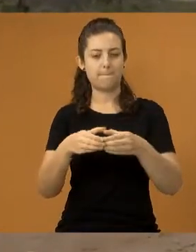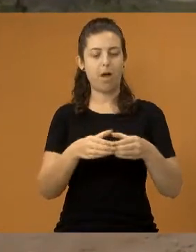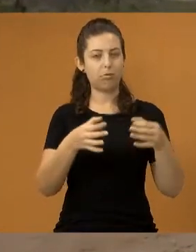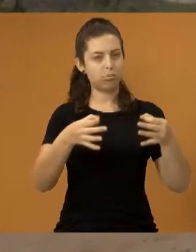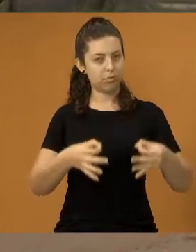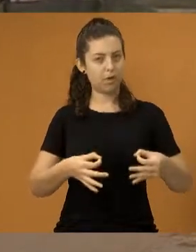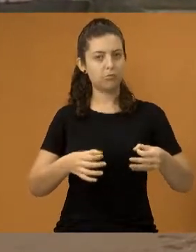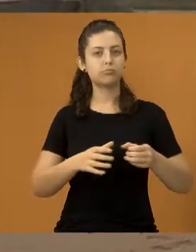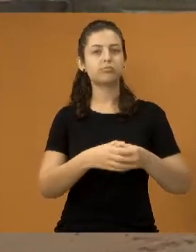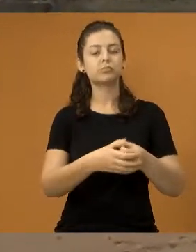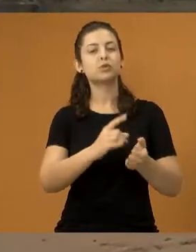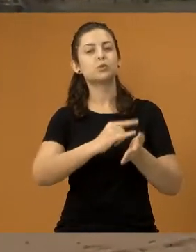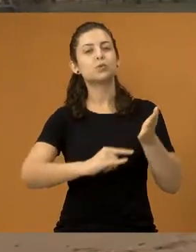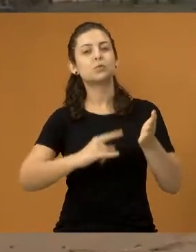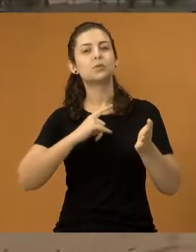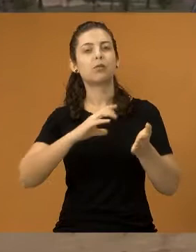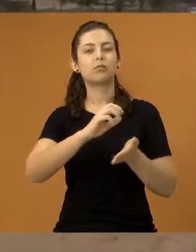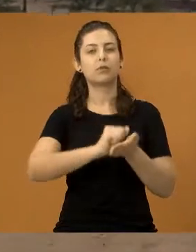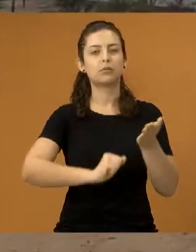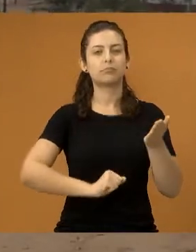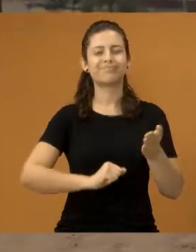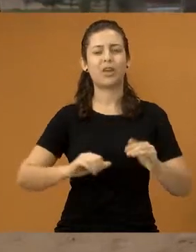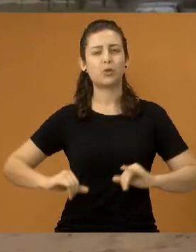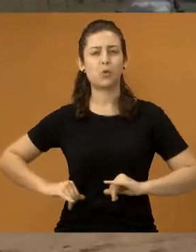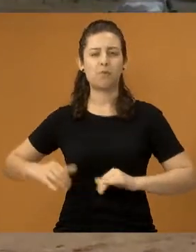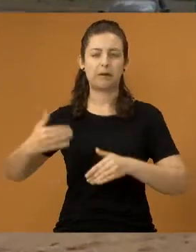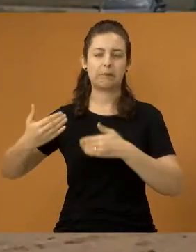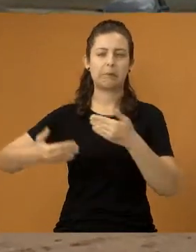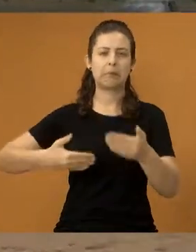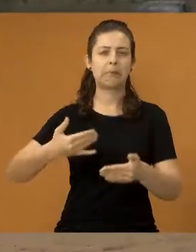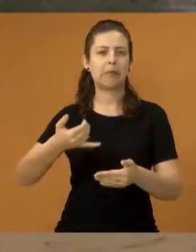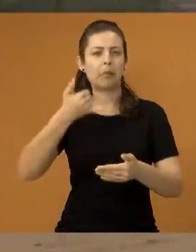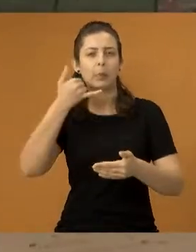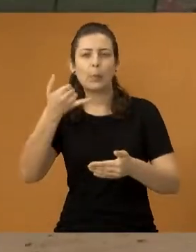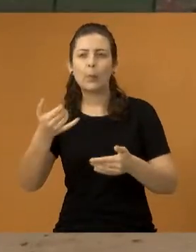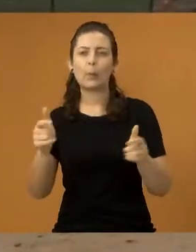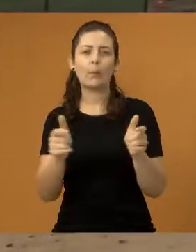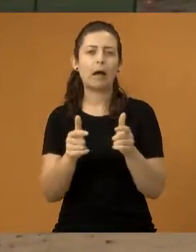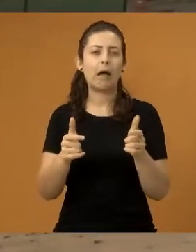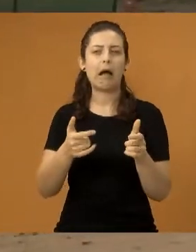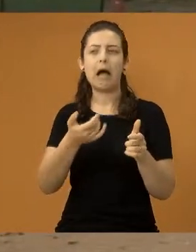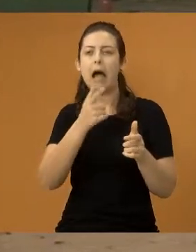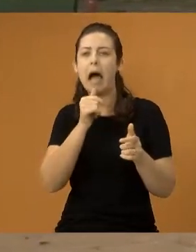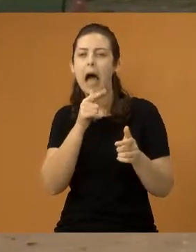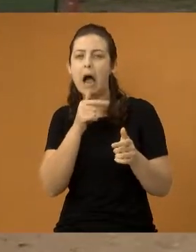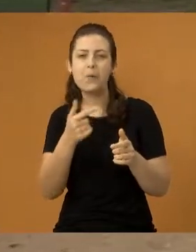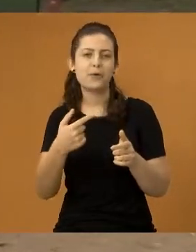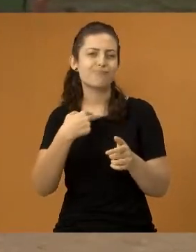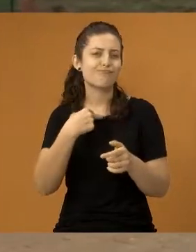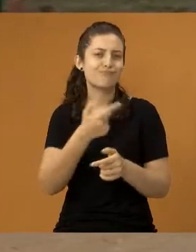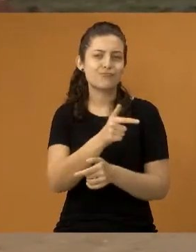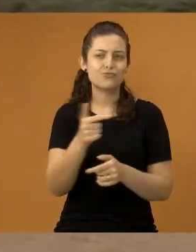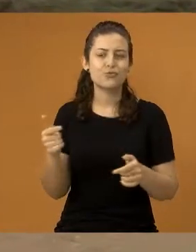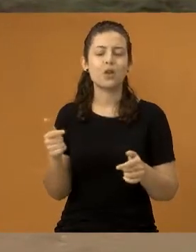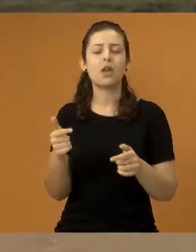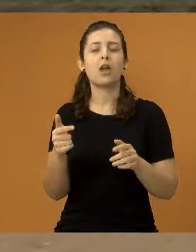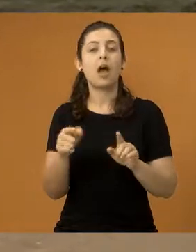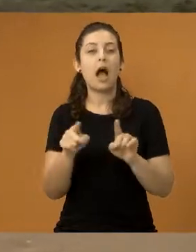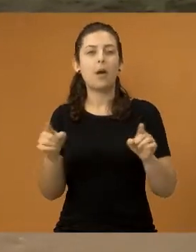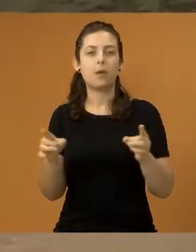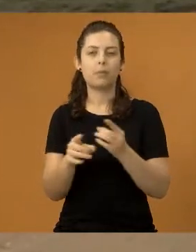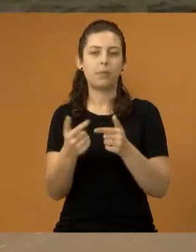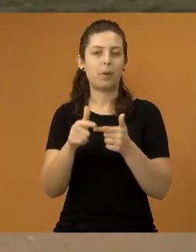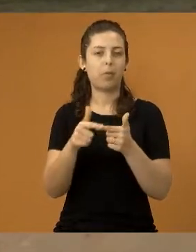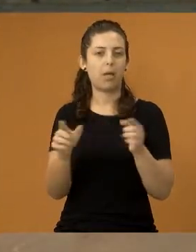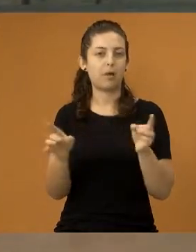A população daquele bairro tanto sofreu, não tinha como ligar, fazer sua ligação de água. Agora, em pouco tempo, esse problema